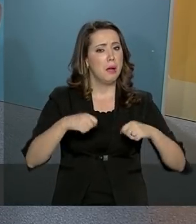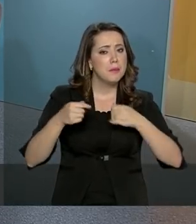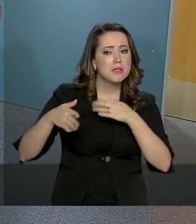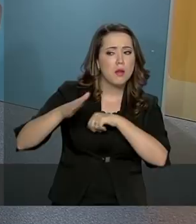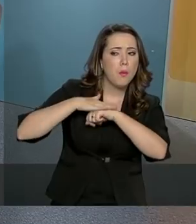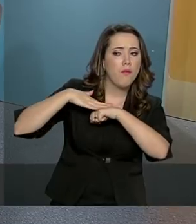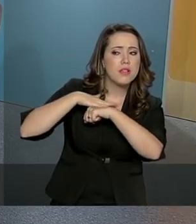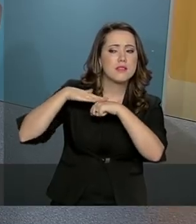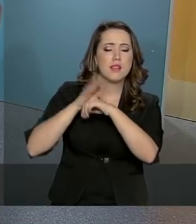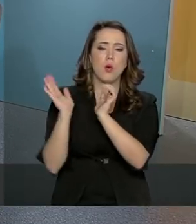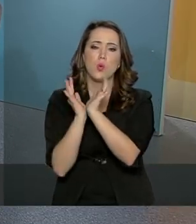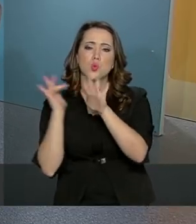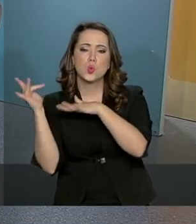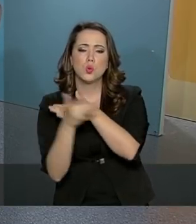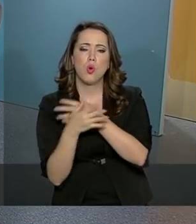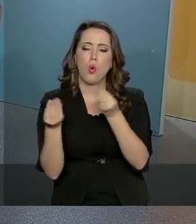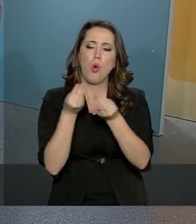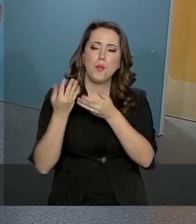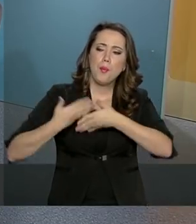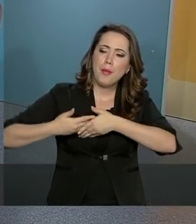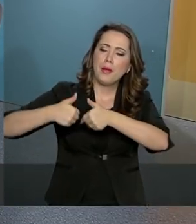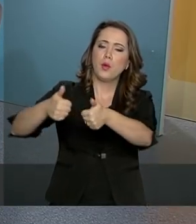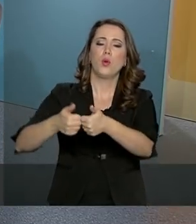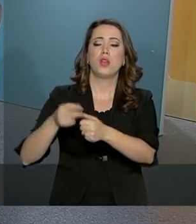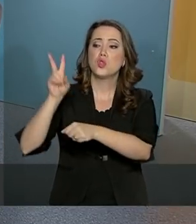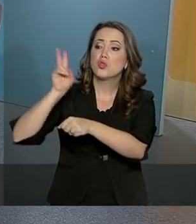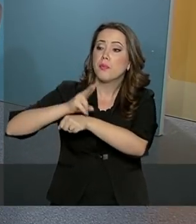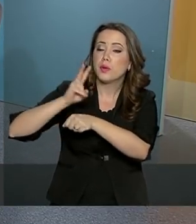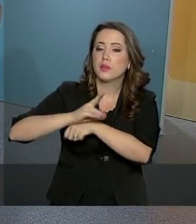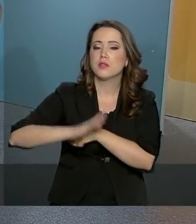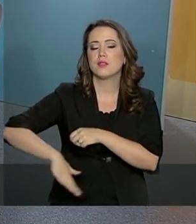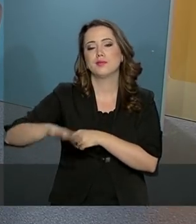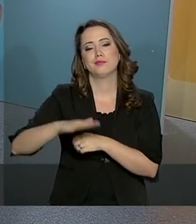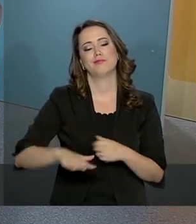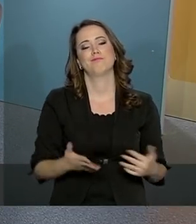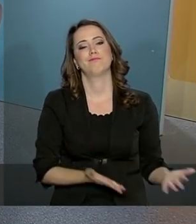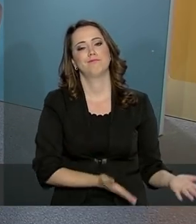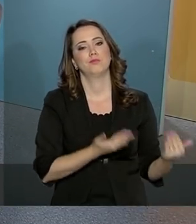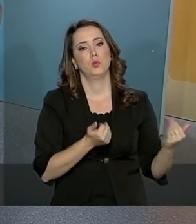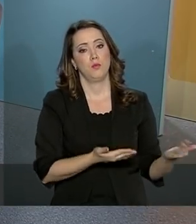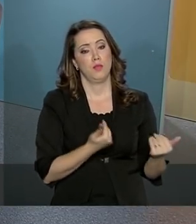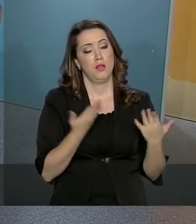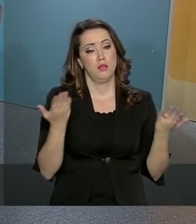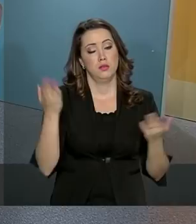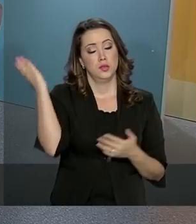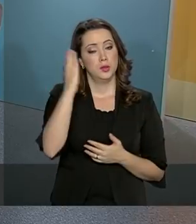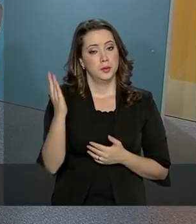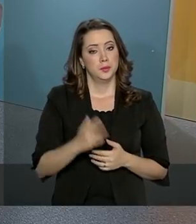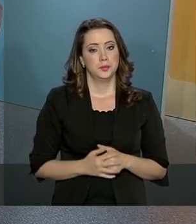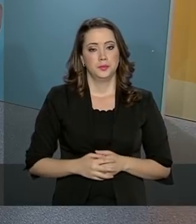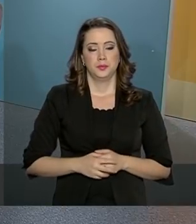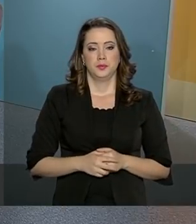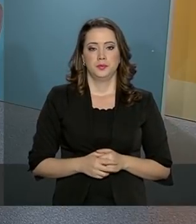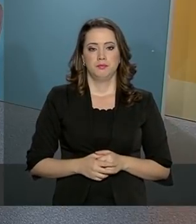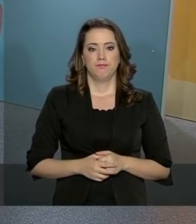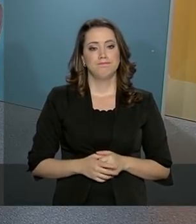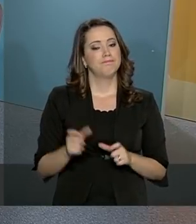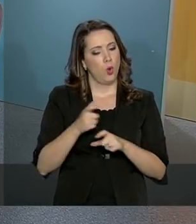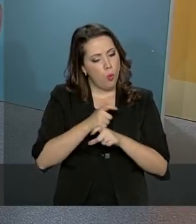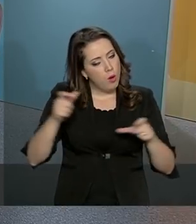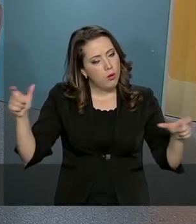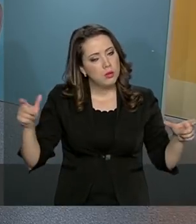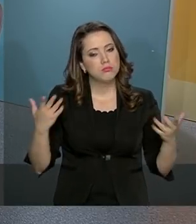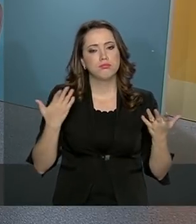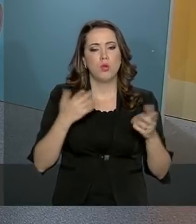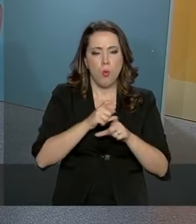e até onde eles podem melhorar seus mecanismos de proteção da criança, do jovem, do adolescente no Brasil. O alcance grande aí, né?